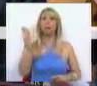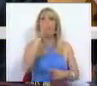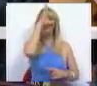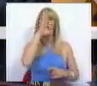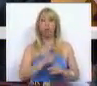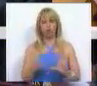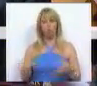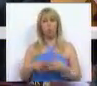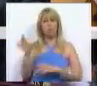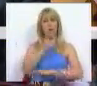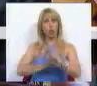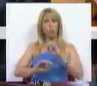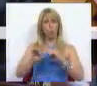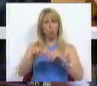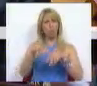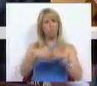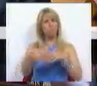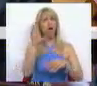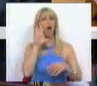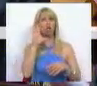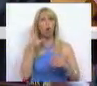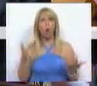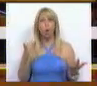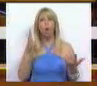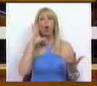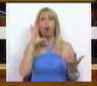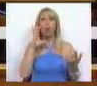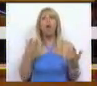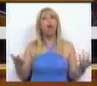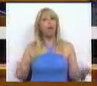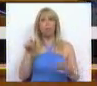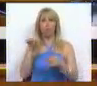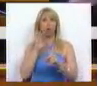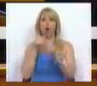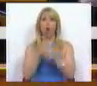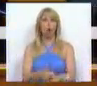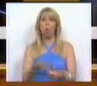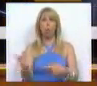logo, então o aluno terá cumprido o mandato que lhe foi dado para esta Assembleia. Muito obrigado.